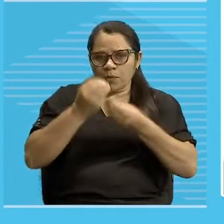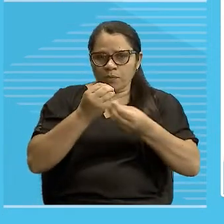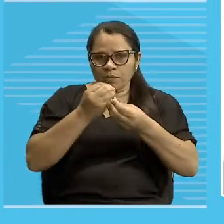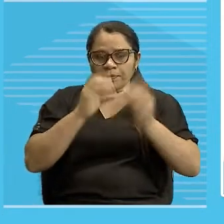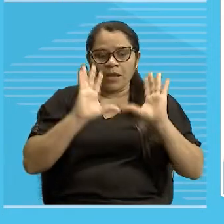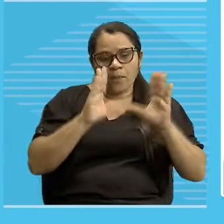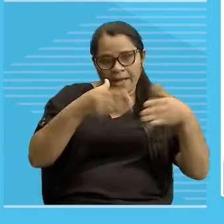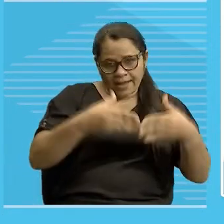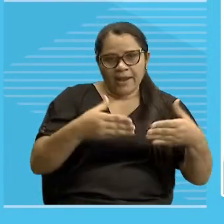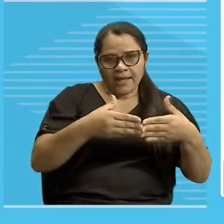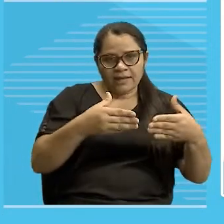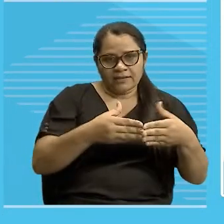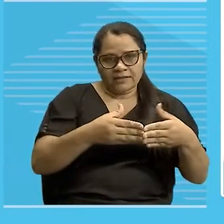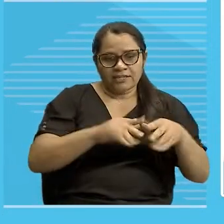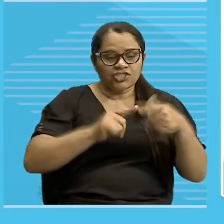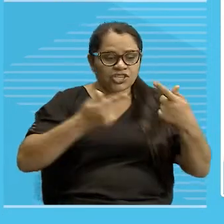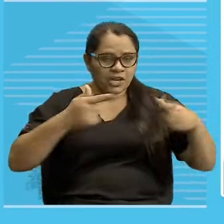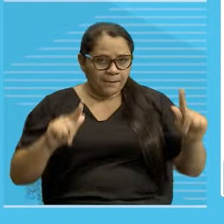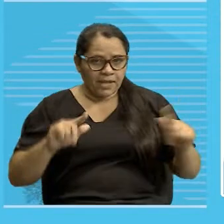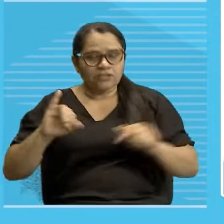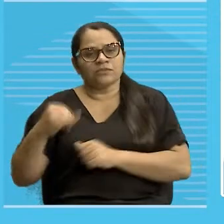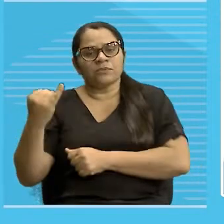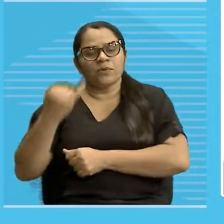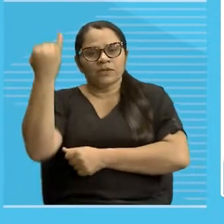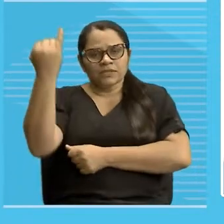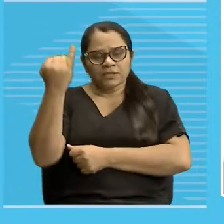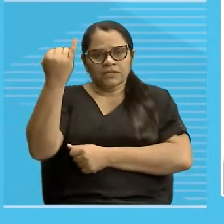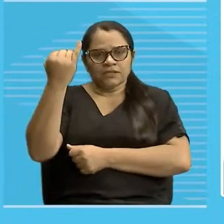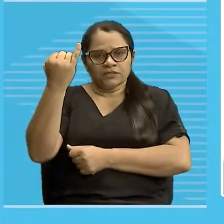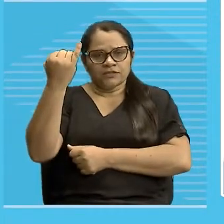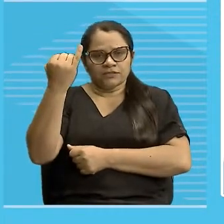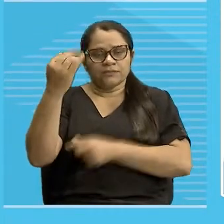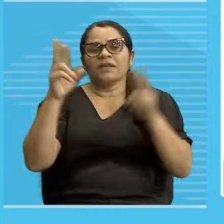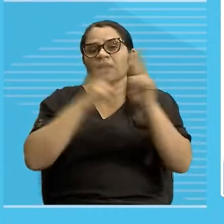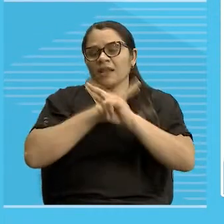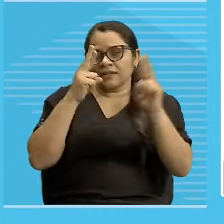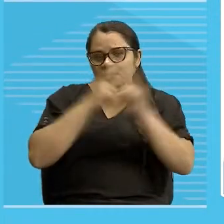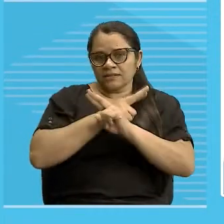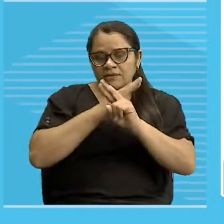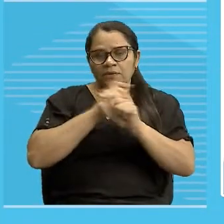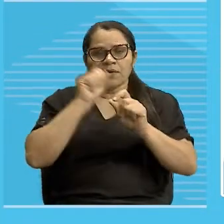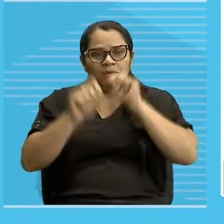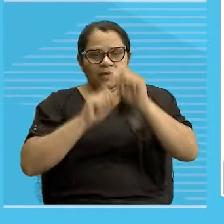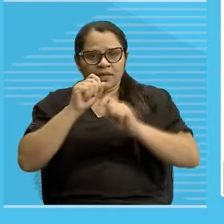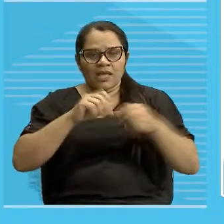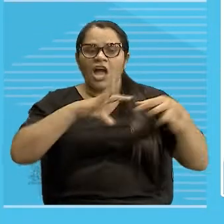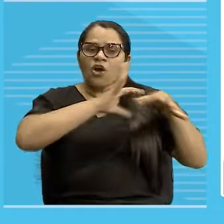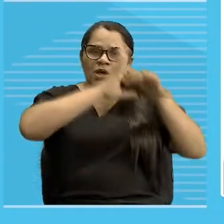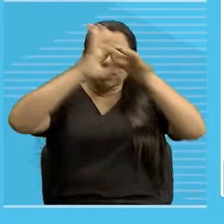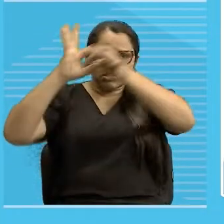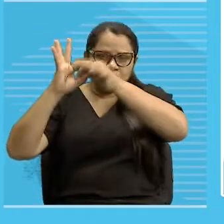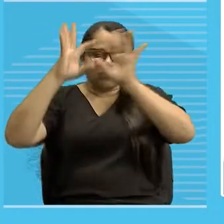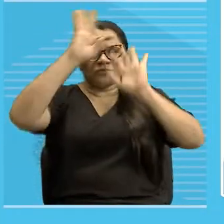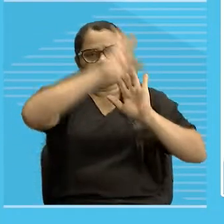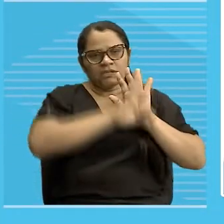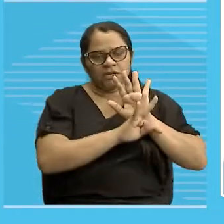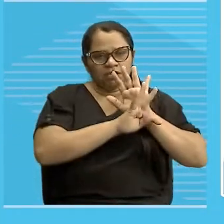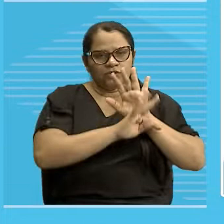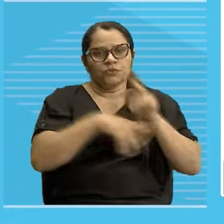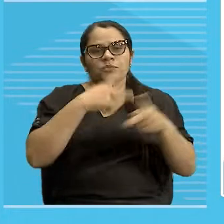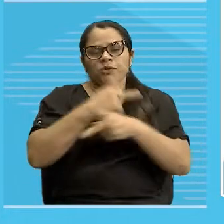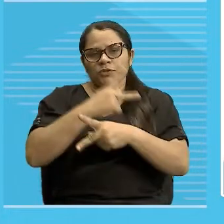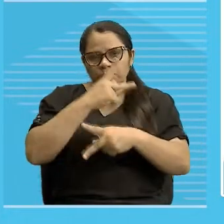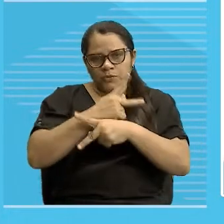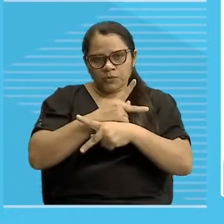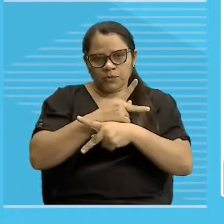classe gramatical muito importante. Em relação à coesão textual, né? O pronome é excelente